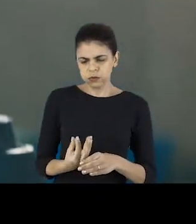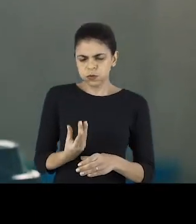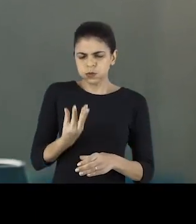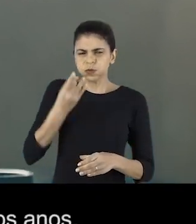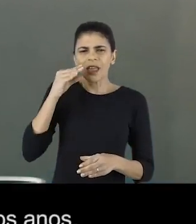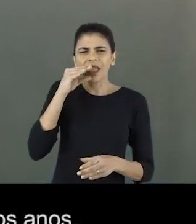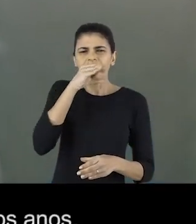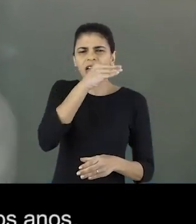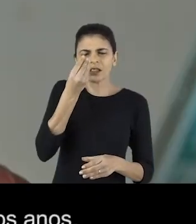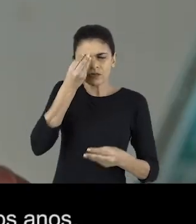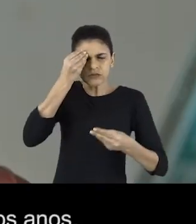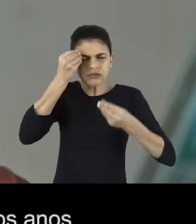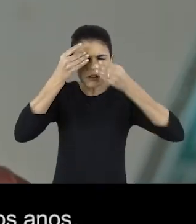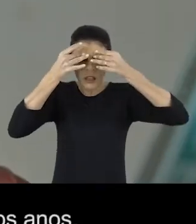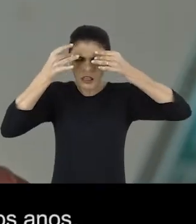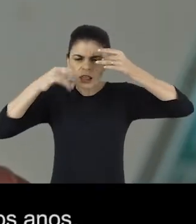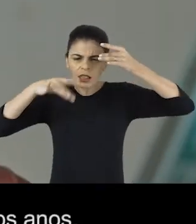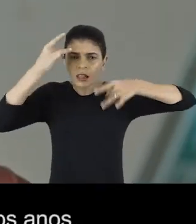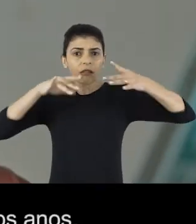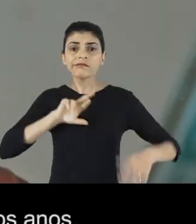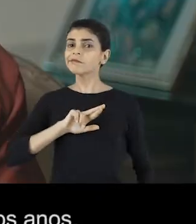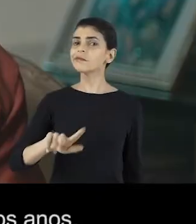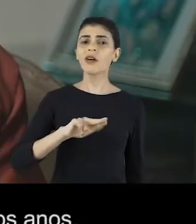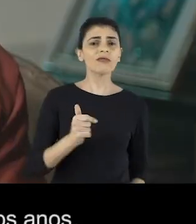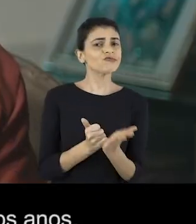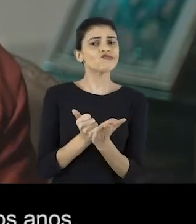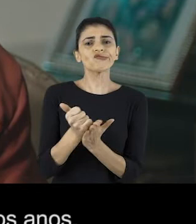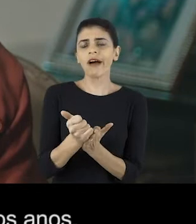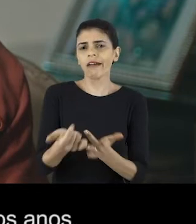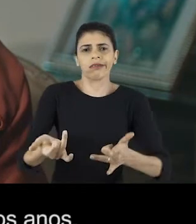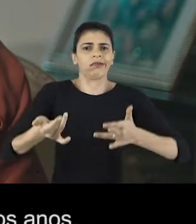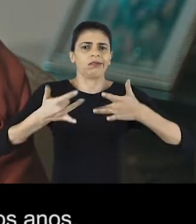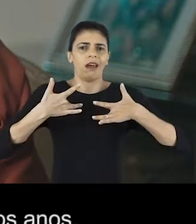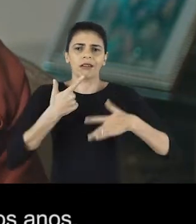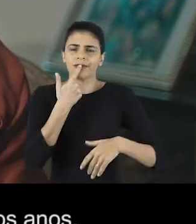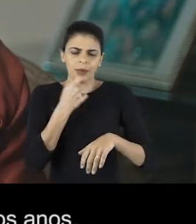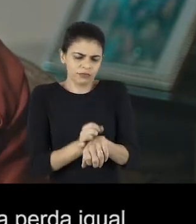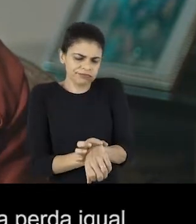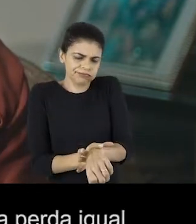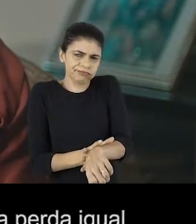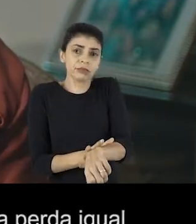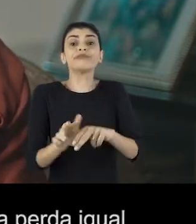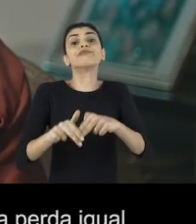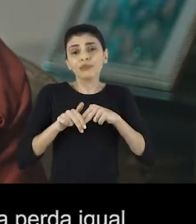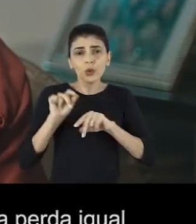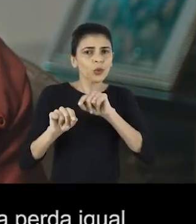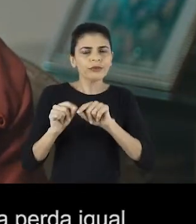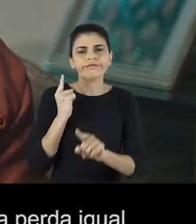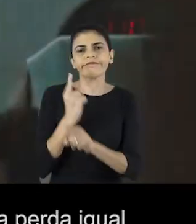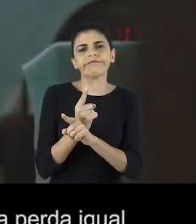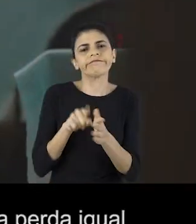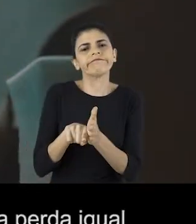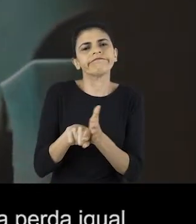panelas, né? E eu fui perdendo a sobrancelha, mas não foi. Eu já estava com rança há muitos anos, por isso que demorou a